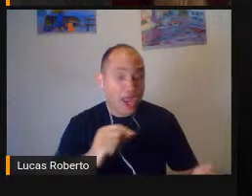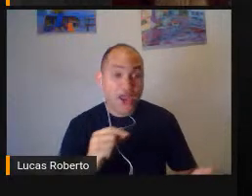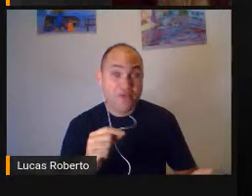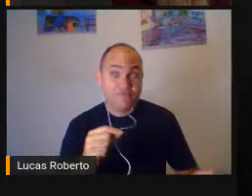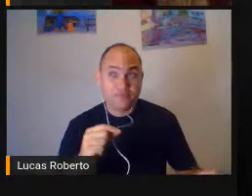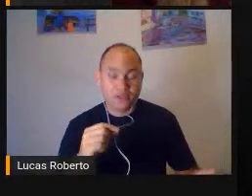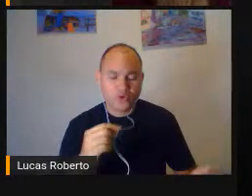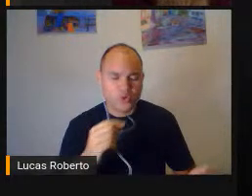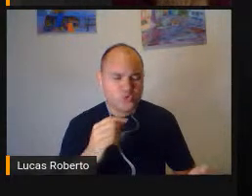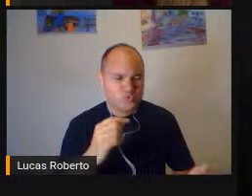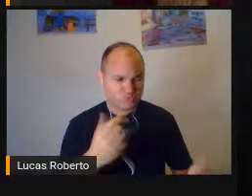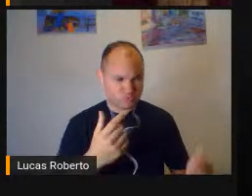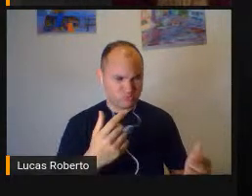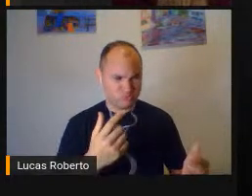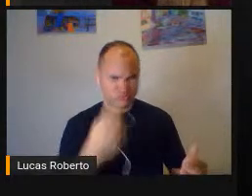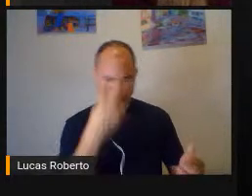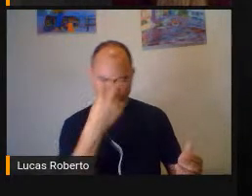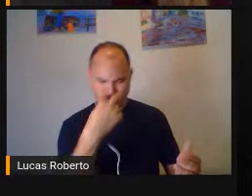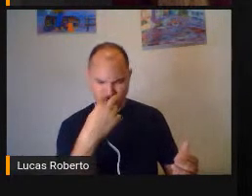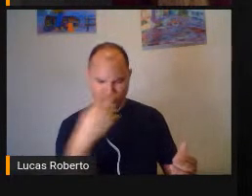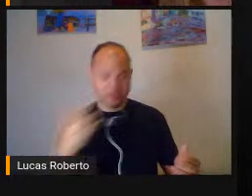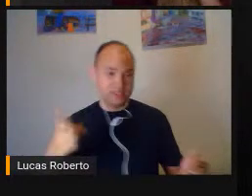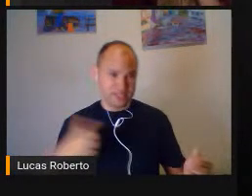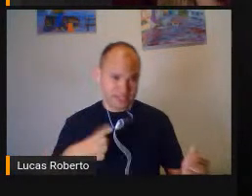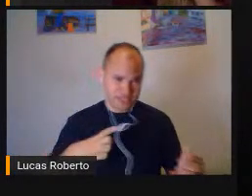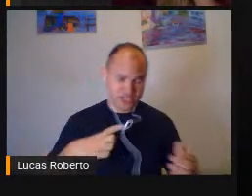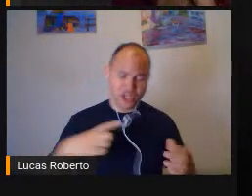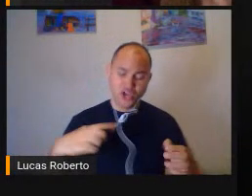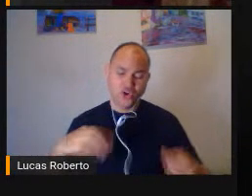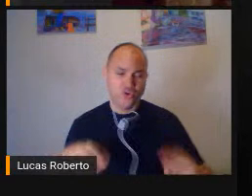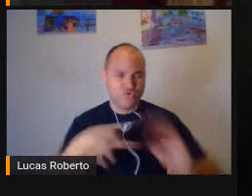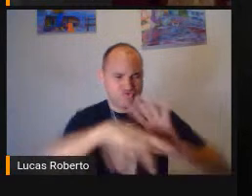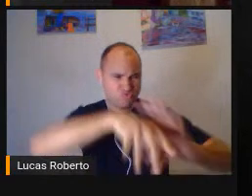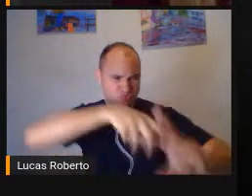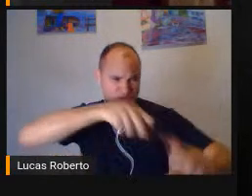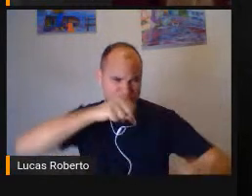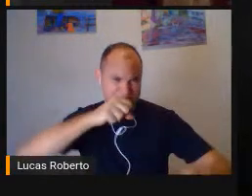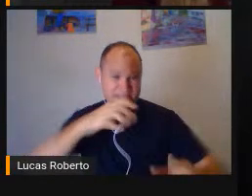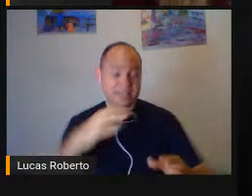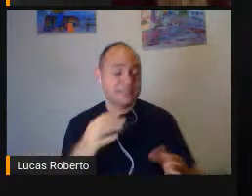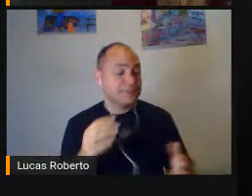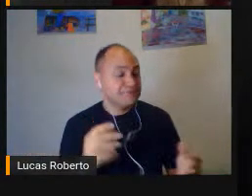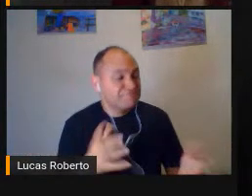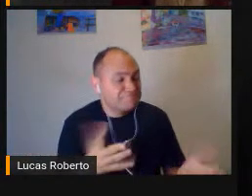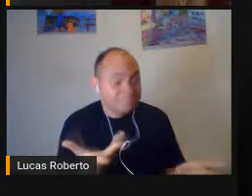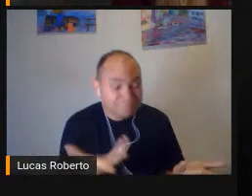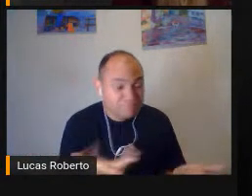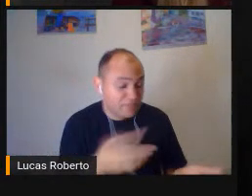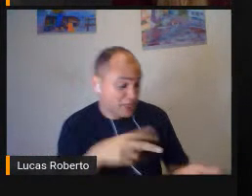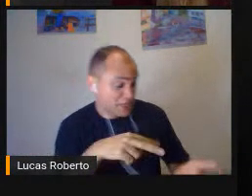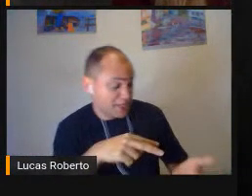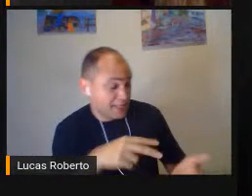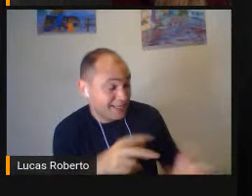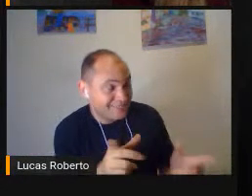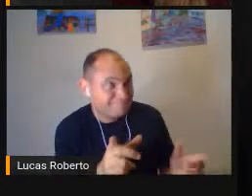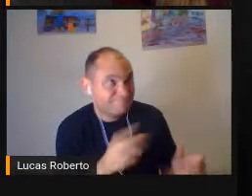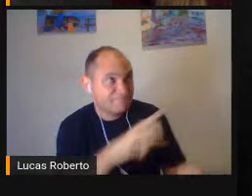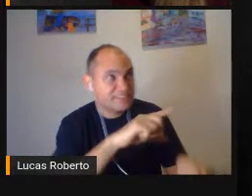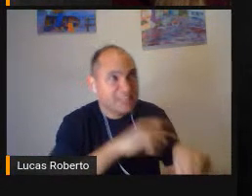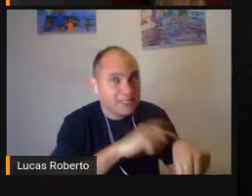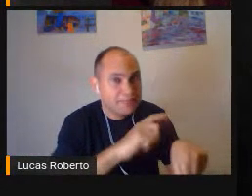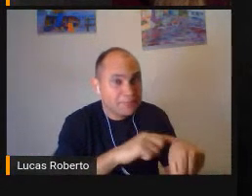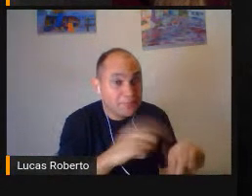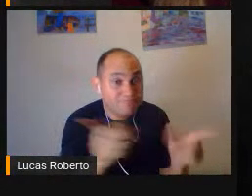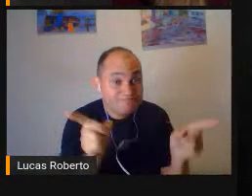114 palavras Por minuto Enquanto a média Das pessoas Videntes Experientes Encontra-se Em torno De 200